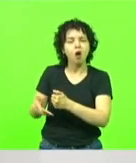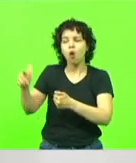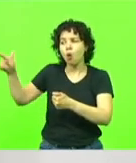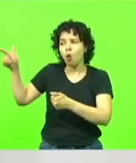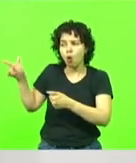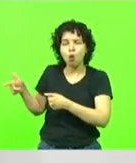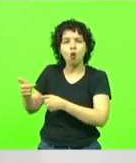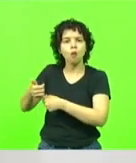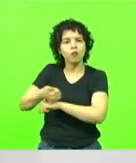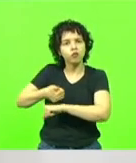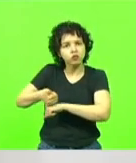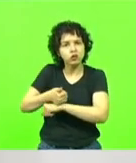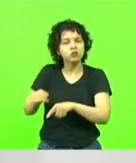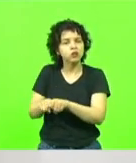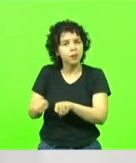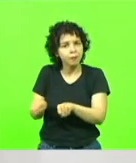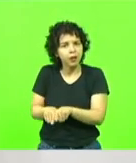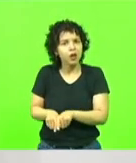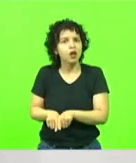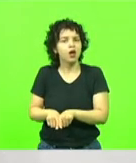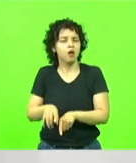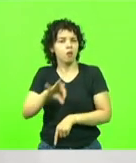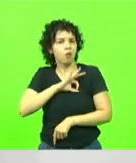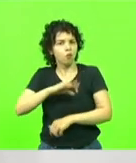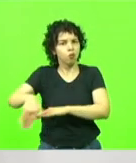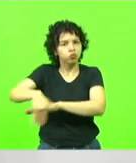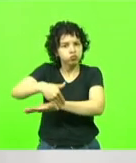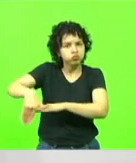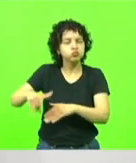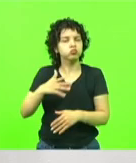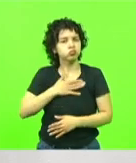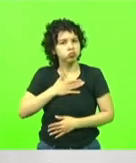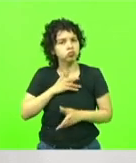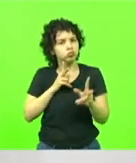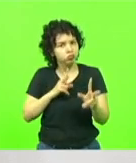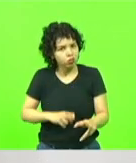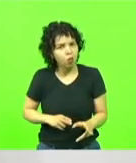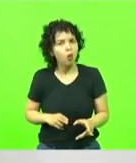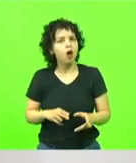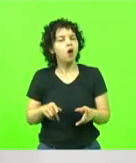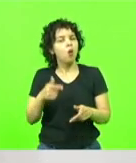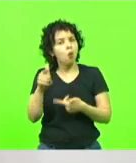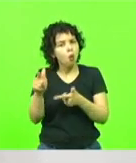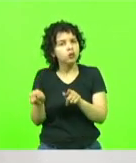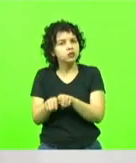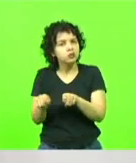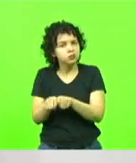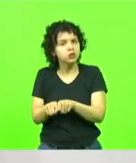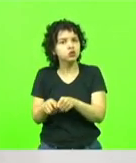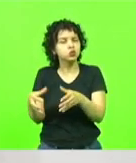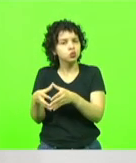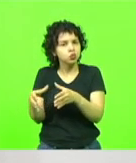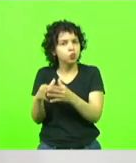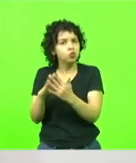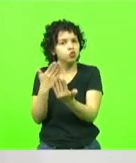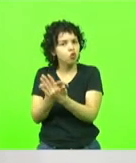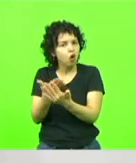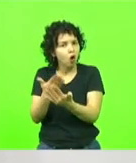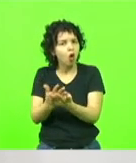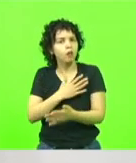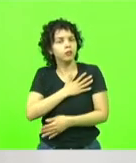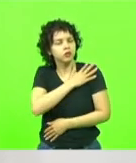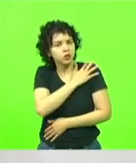da profissão de praças, como é o meu caso, e como hoje, na Academia de Polícia Militar, cerca da metade dos cadetes eram